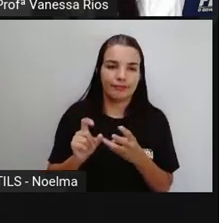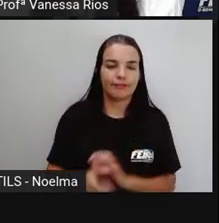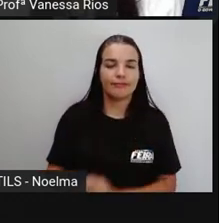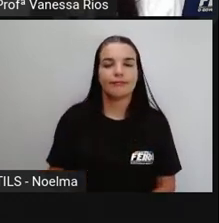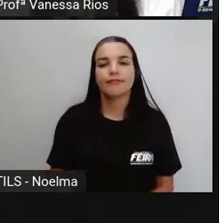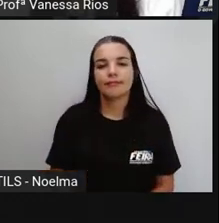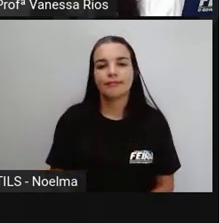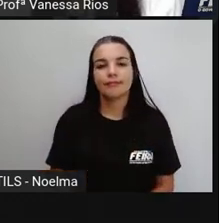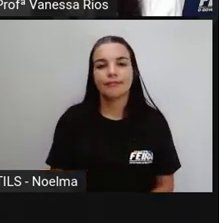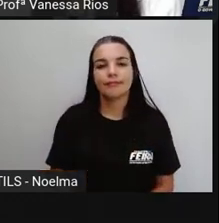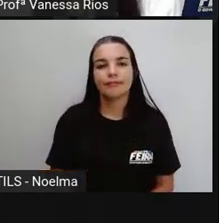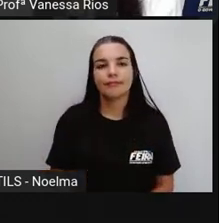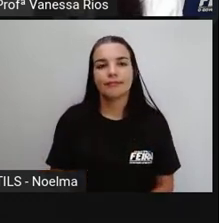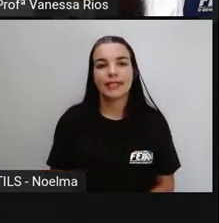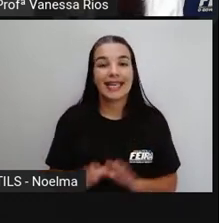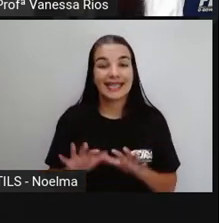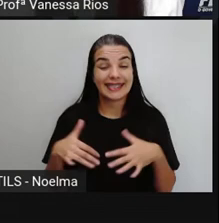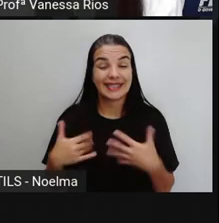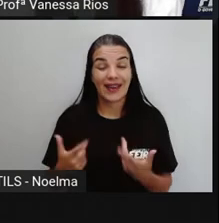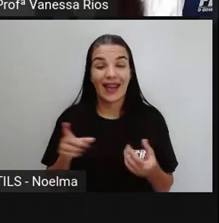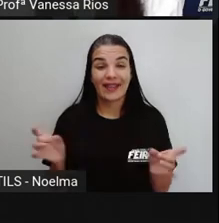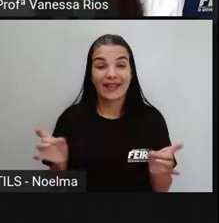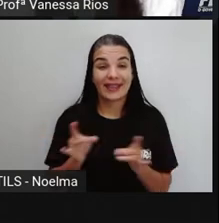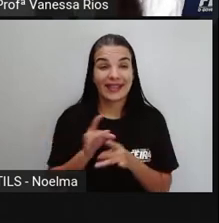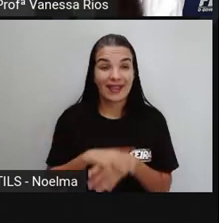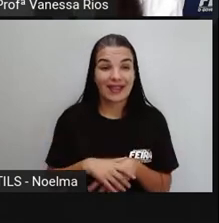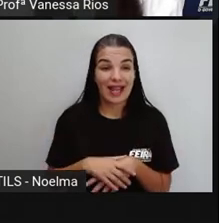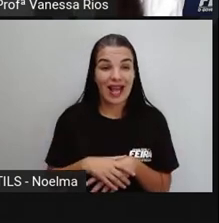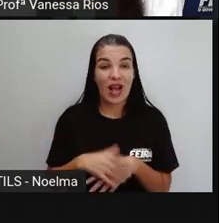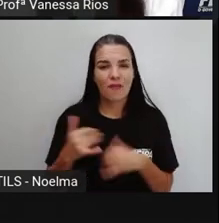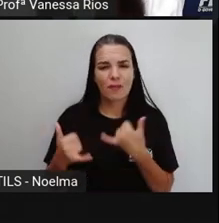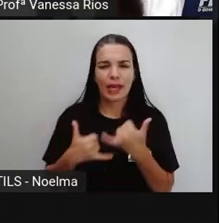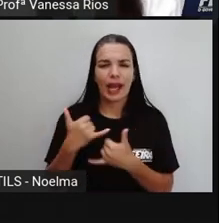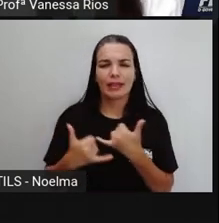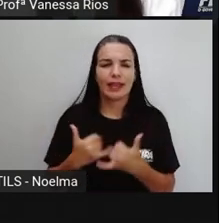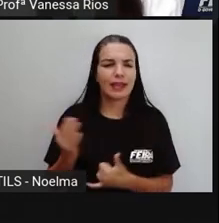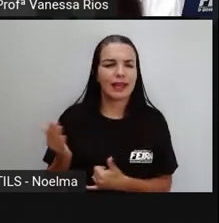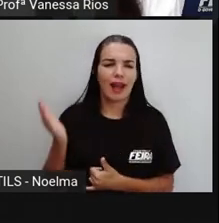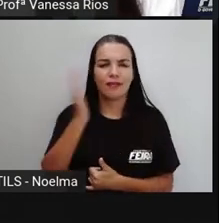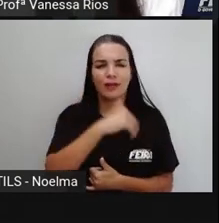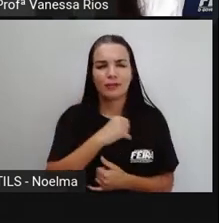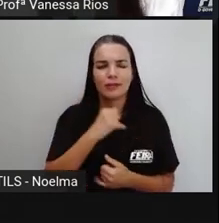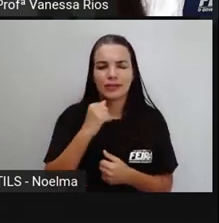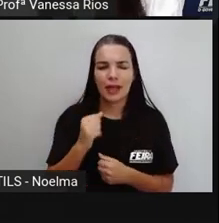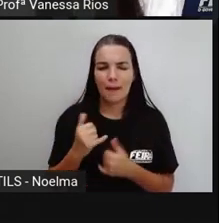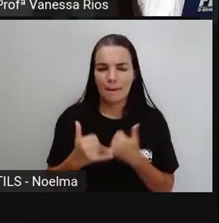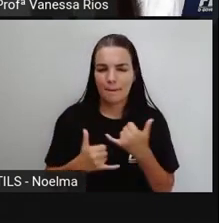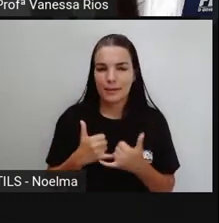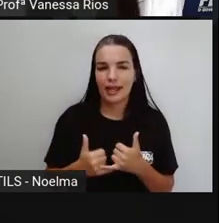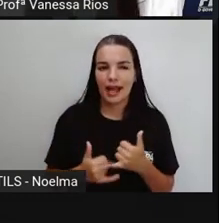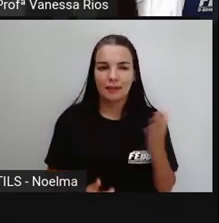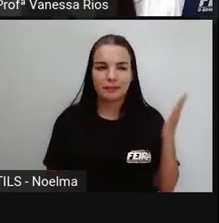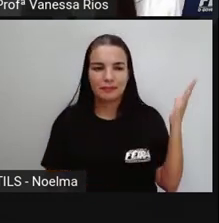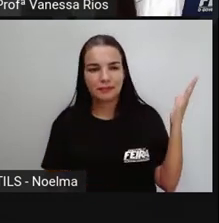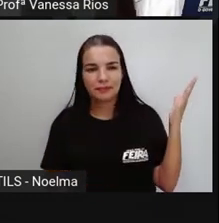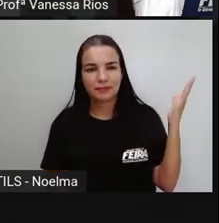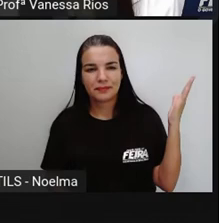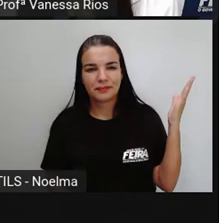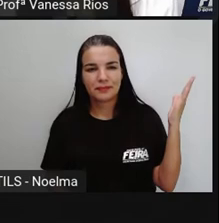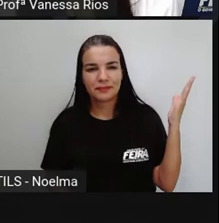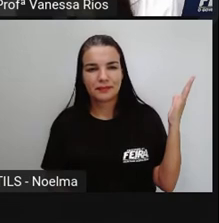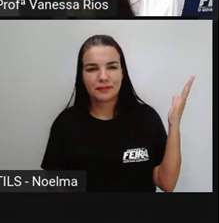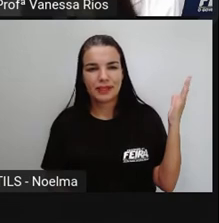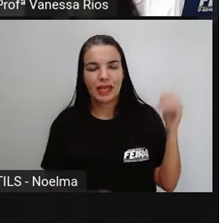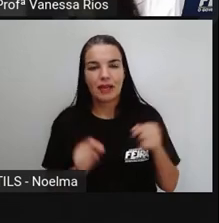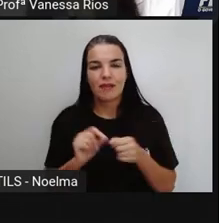E aí, para finalizarmos, lá para trás novamente, né? O nosso joguinho. Vamos aí aprender brincando. A gente vai ver aqui de